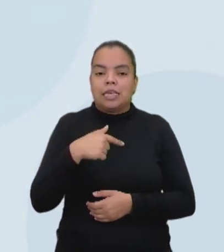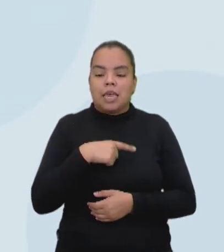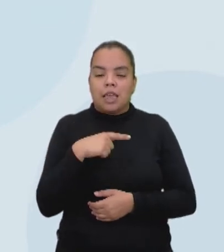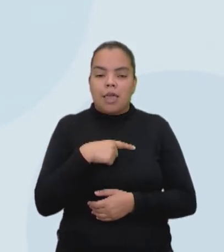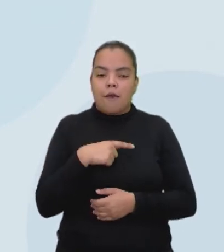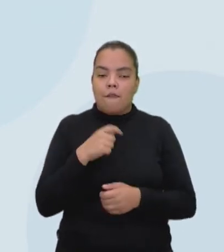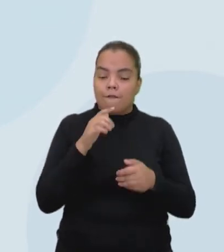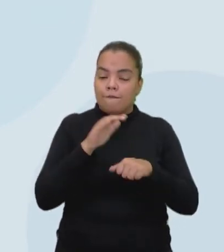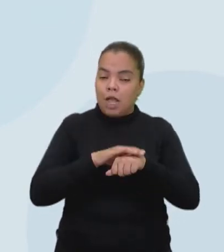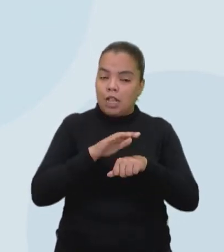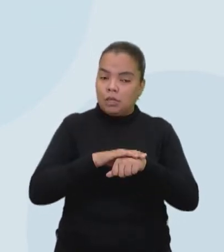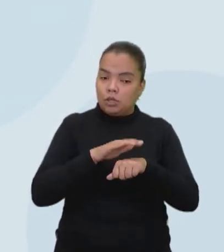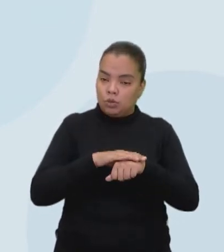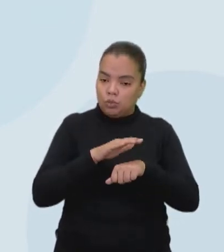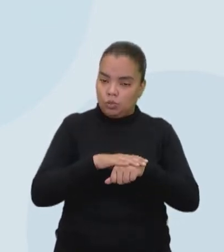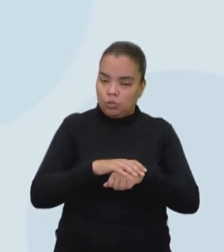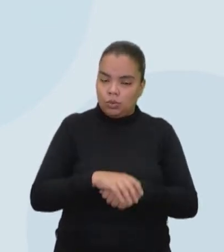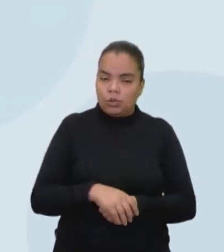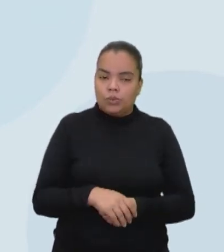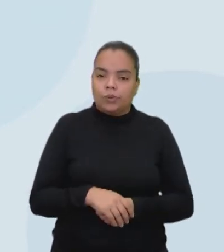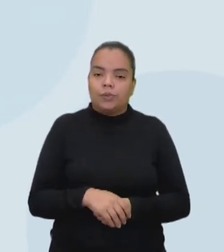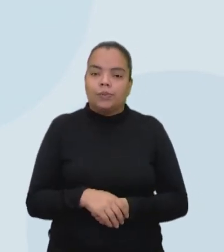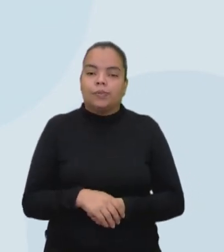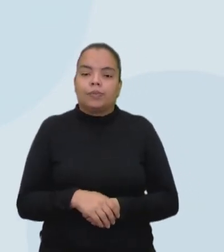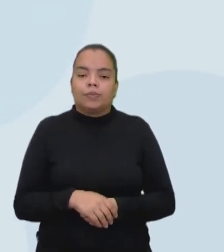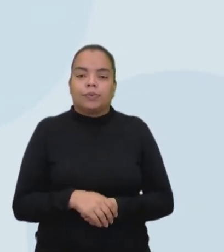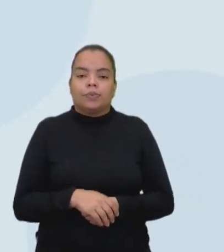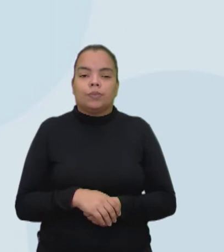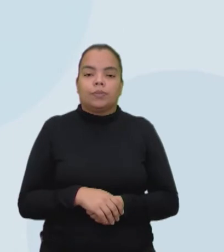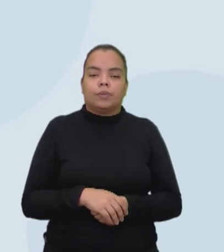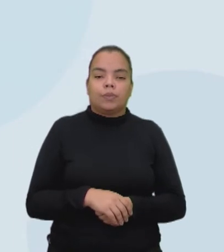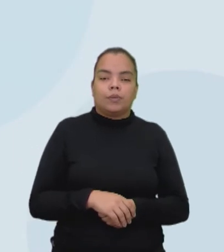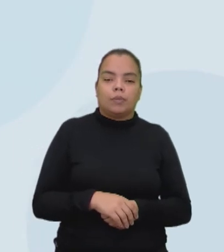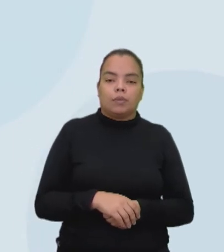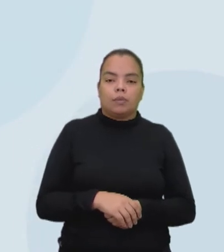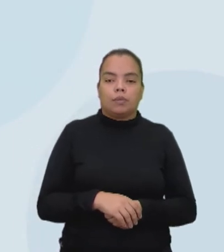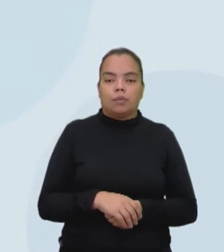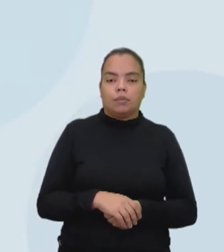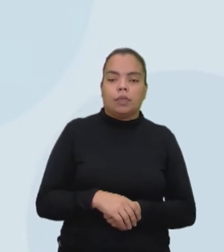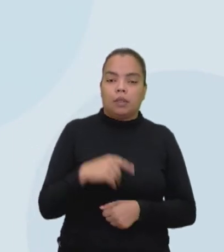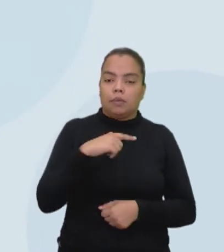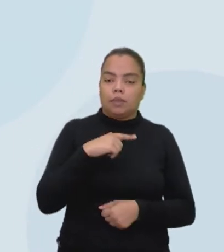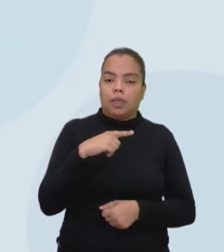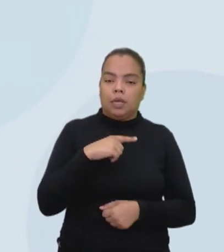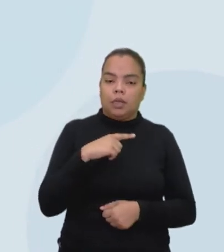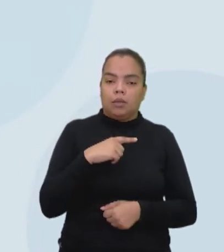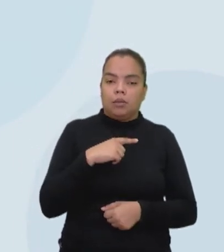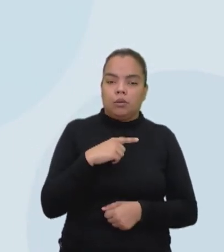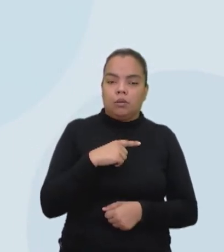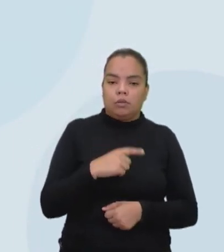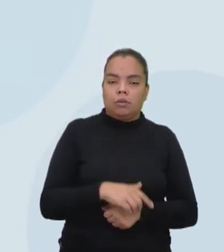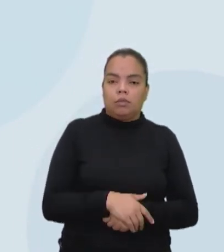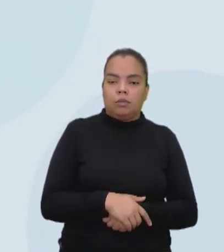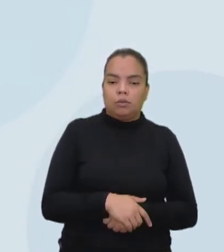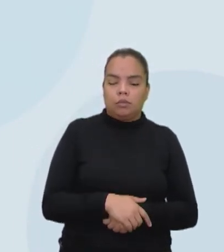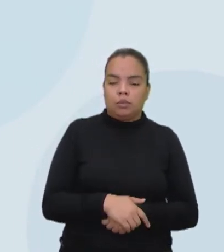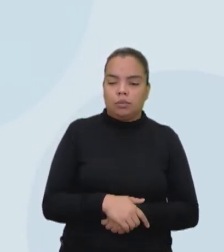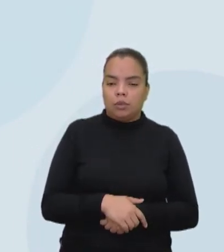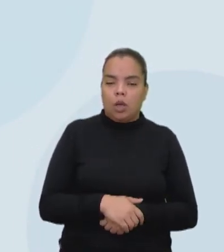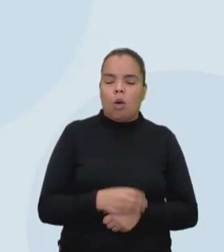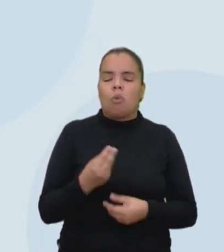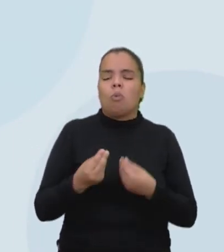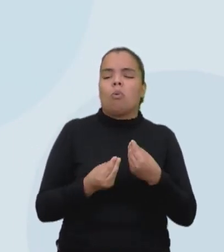pensar aí na minha receita, né? Minha receita. Quanto eu vou ganhar aqui? Qual o meu lucro nesse